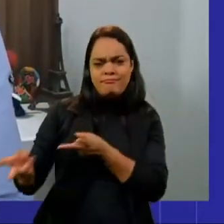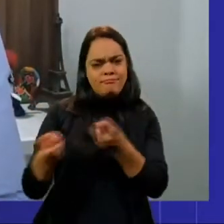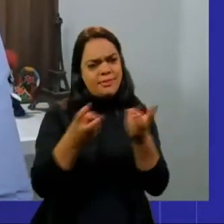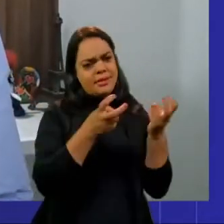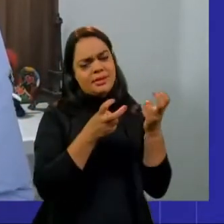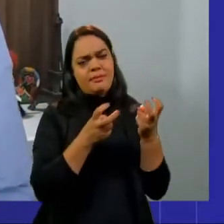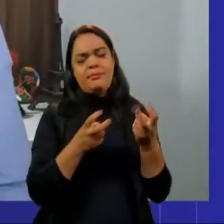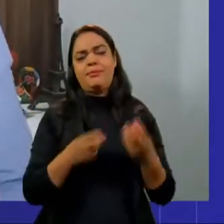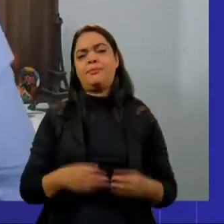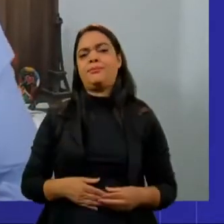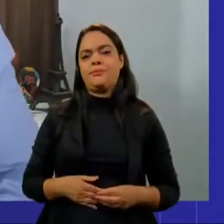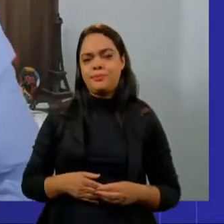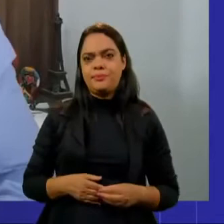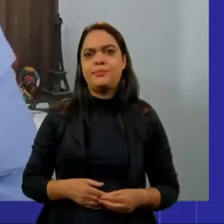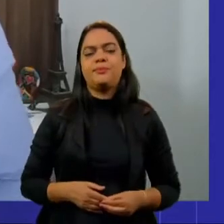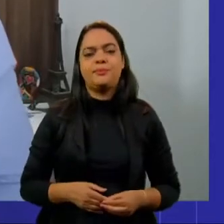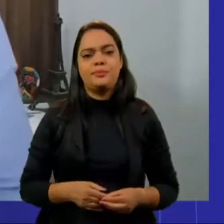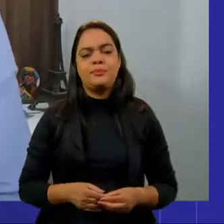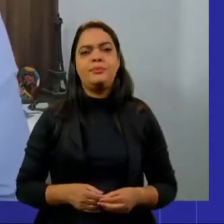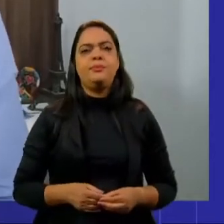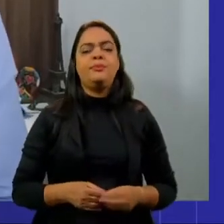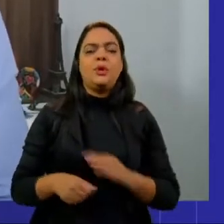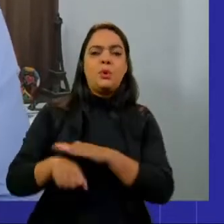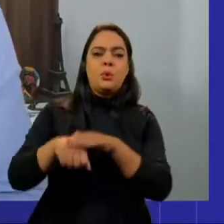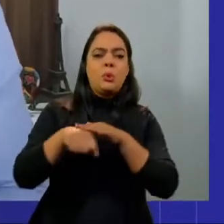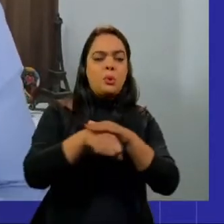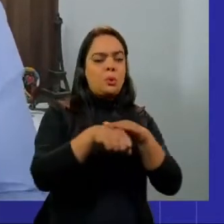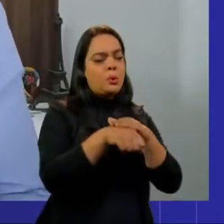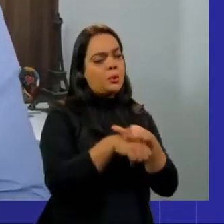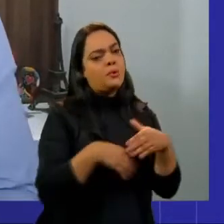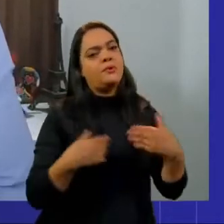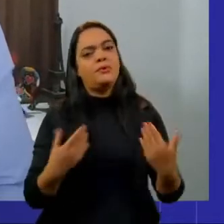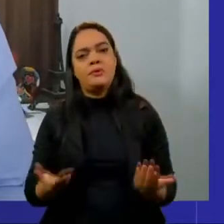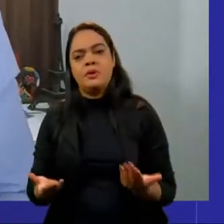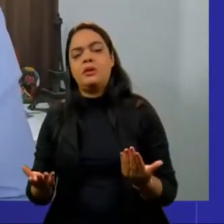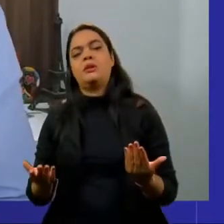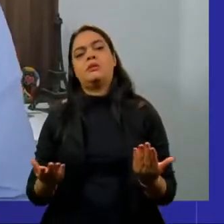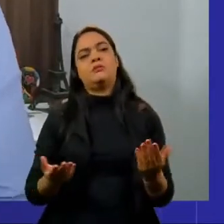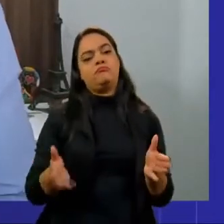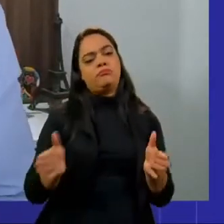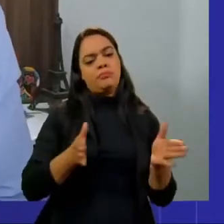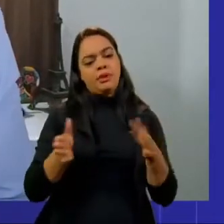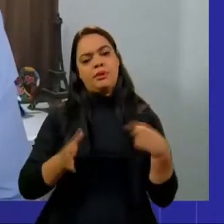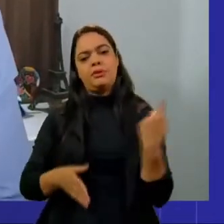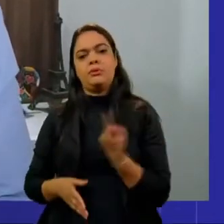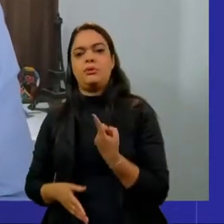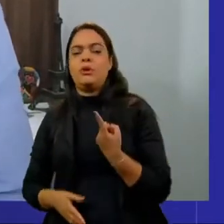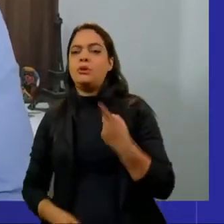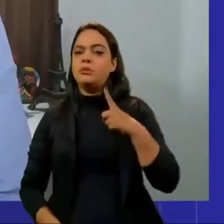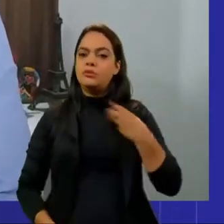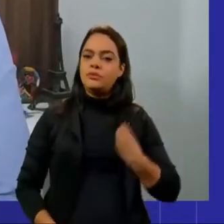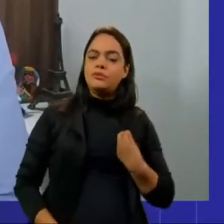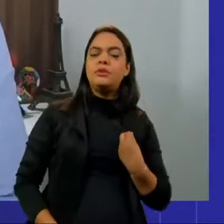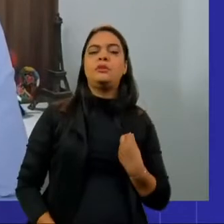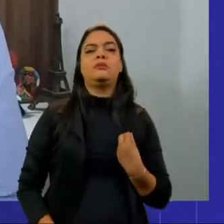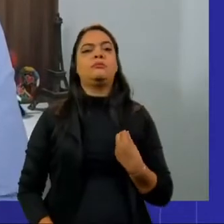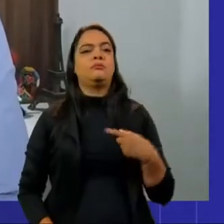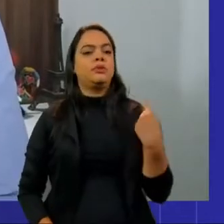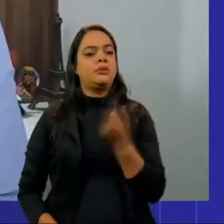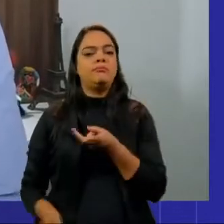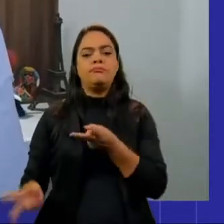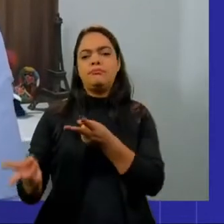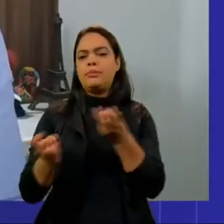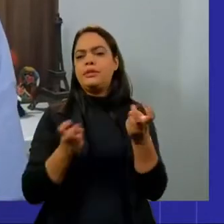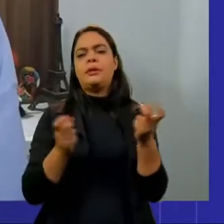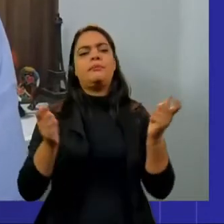observação, com conversas durante o nosso cotidiano para a gente identificar